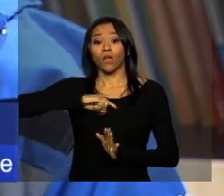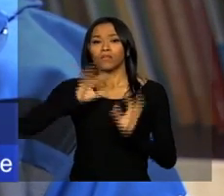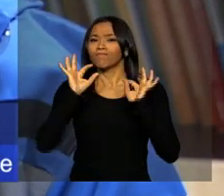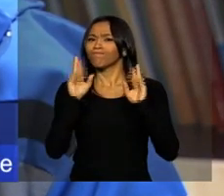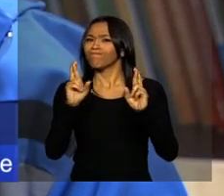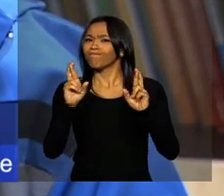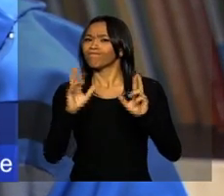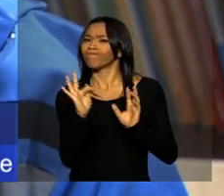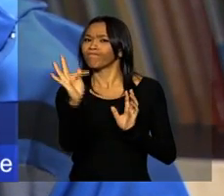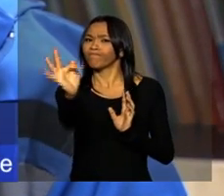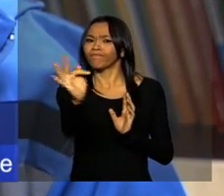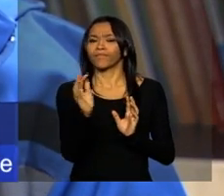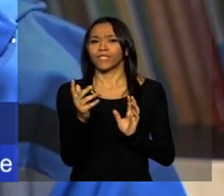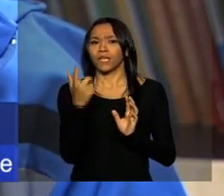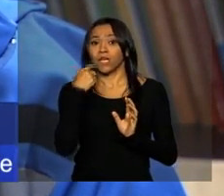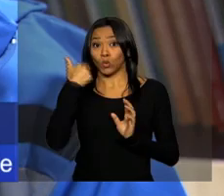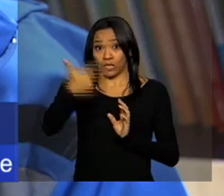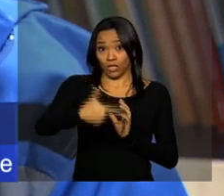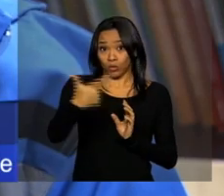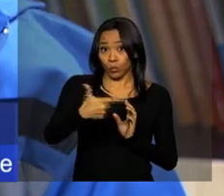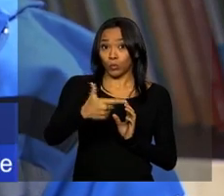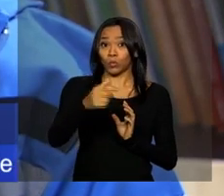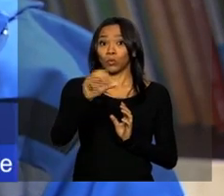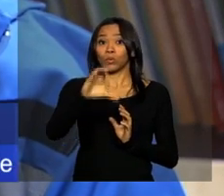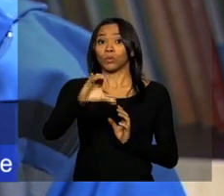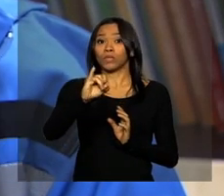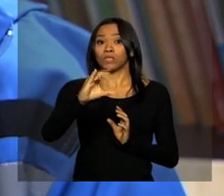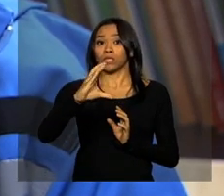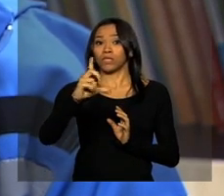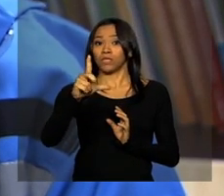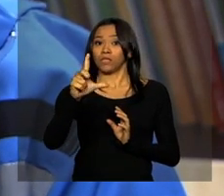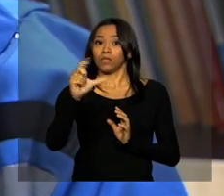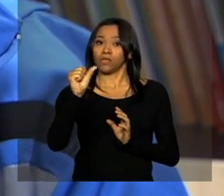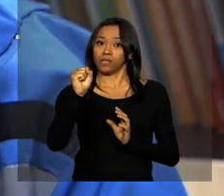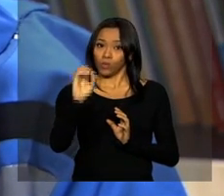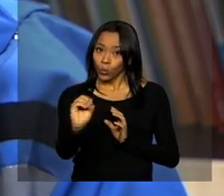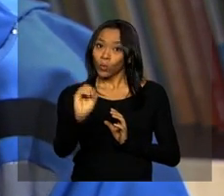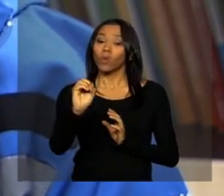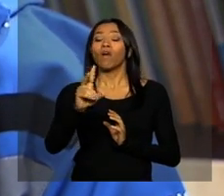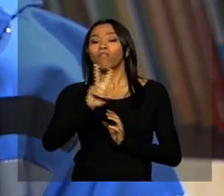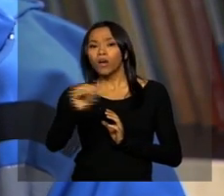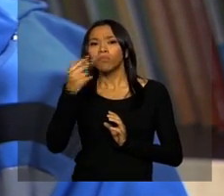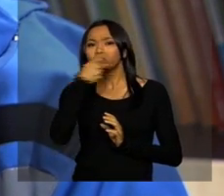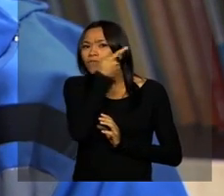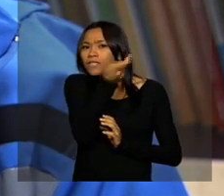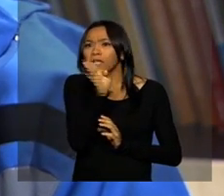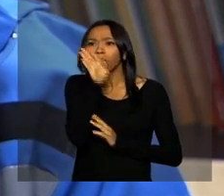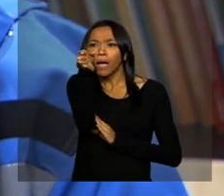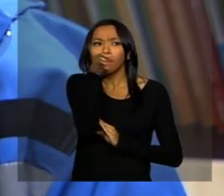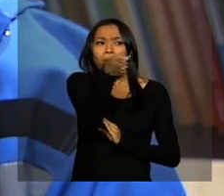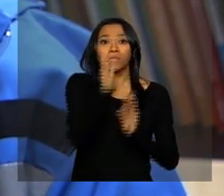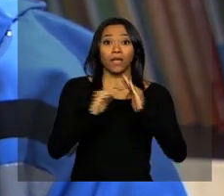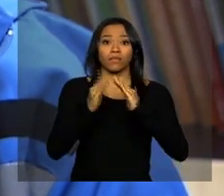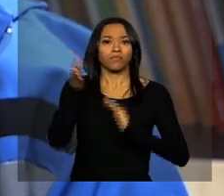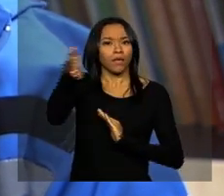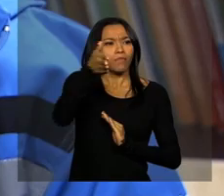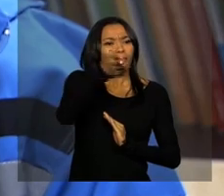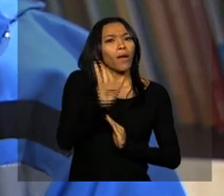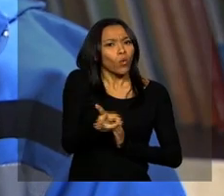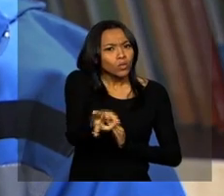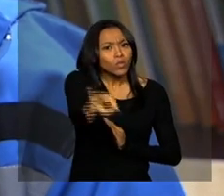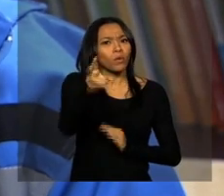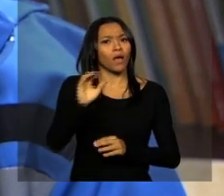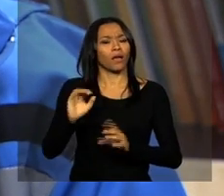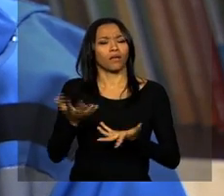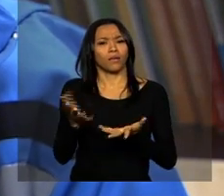agora a gente comece o segundo ciclo, porque vamos revisitar todos os imóveis, para assegurar uma manutenção do